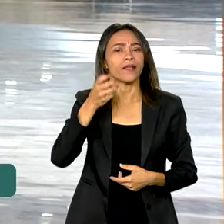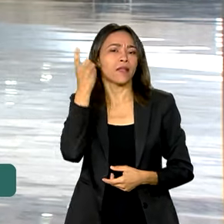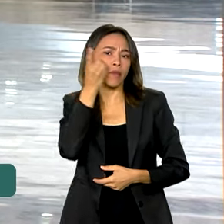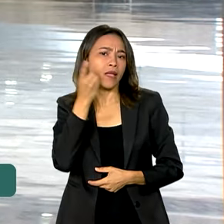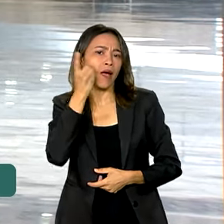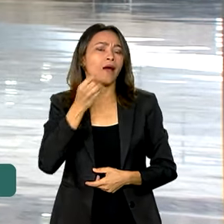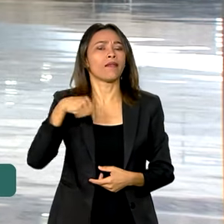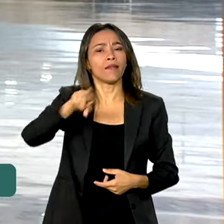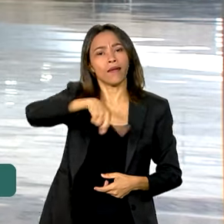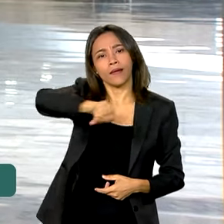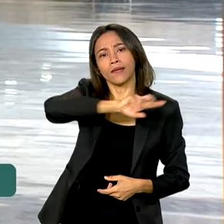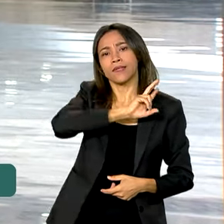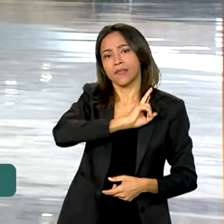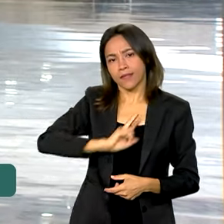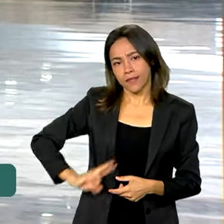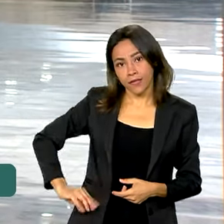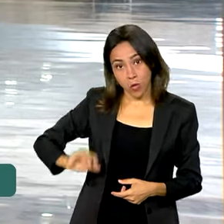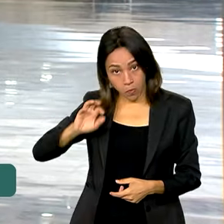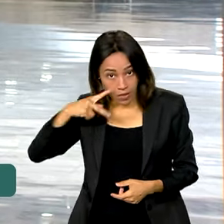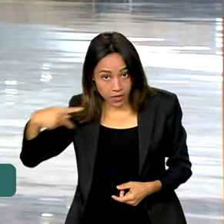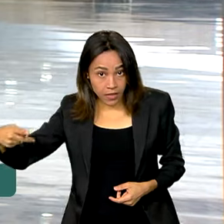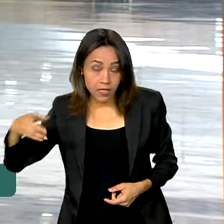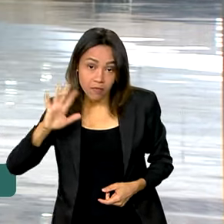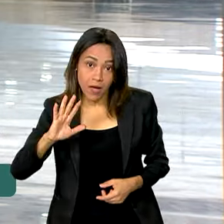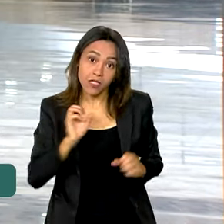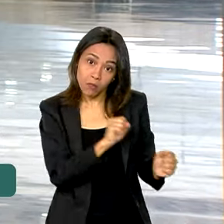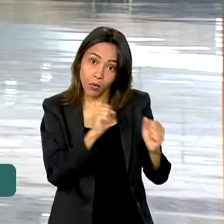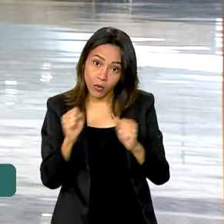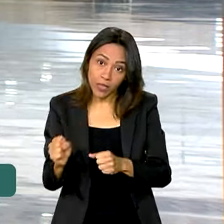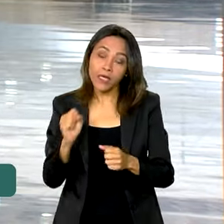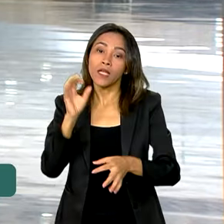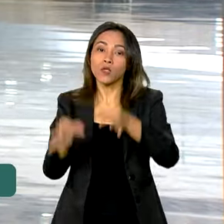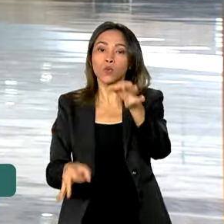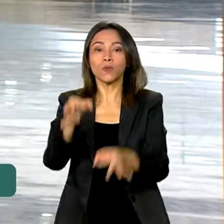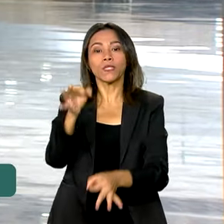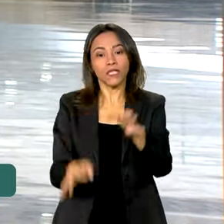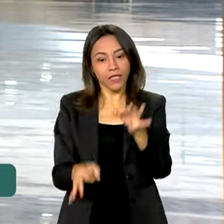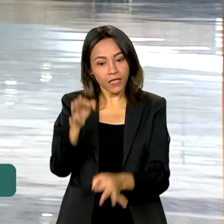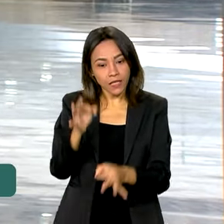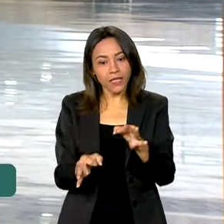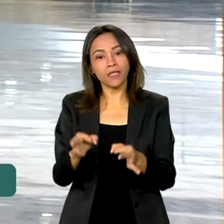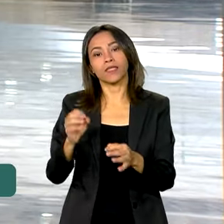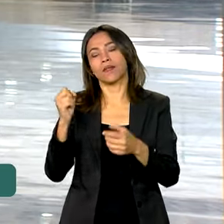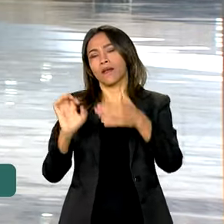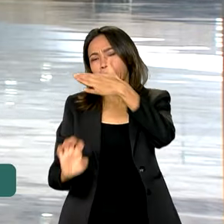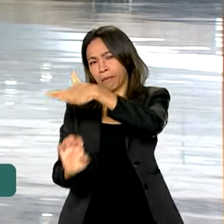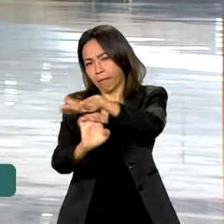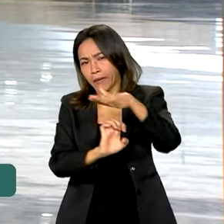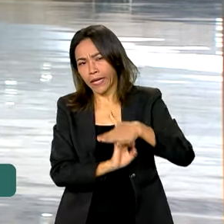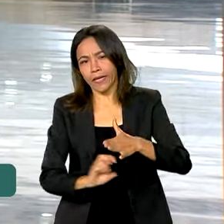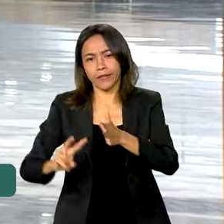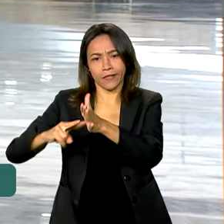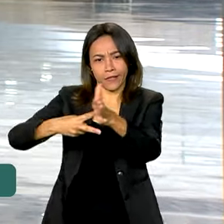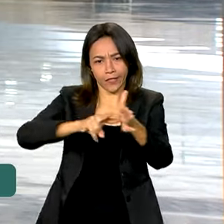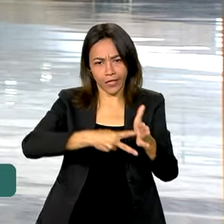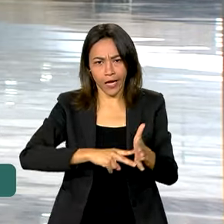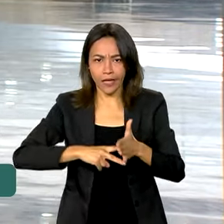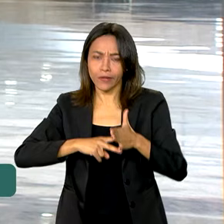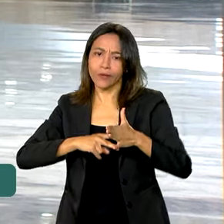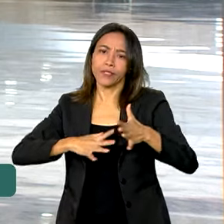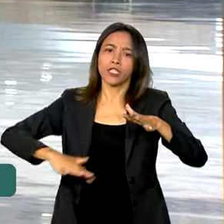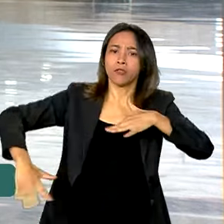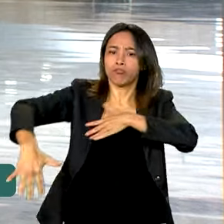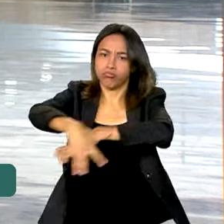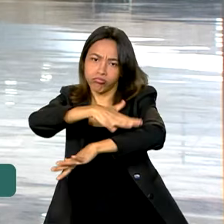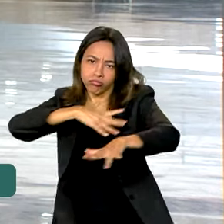senadoras ou presidentas, mas também em cargos de poder na justiça e também em empresas, sindicatos e movimentos sociais.